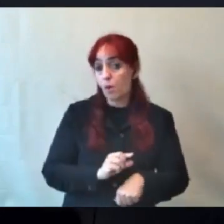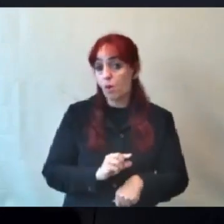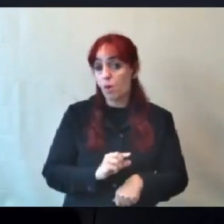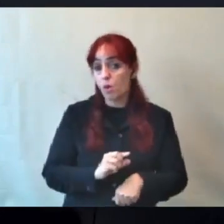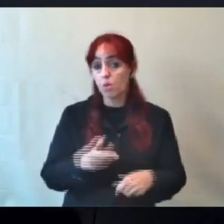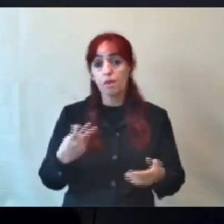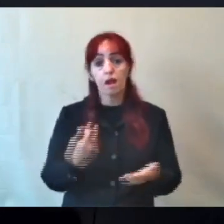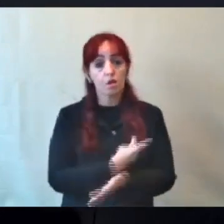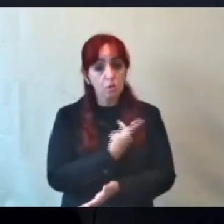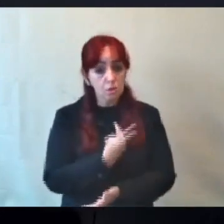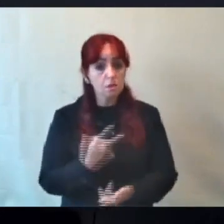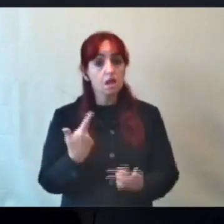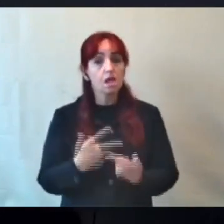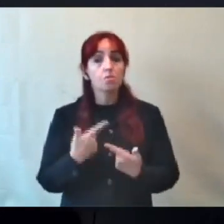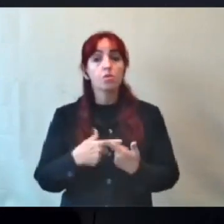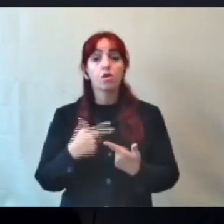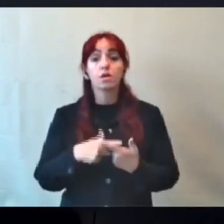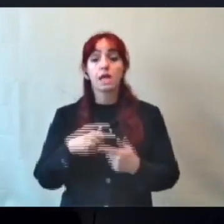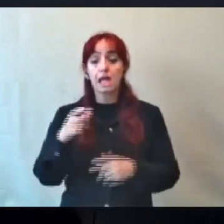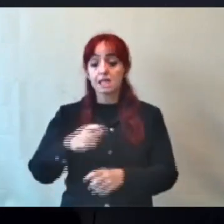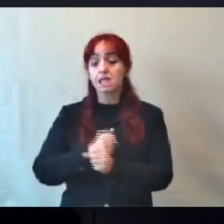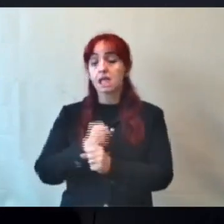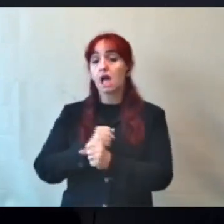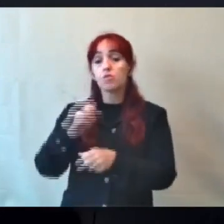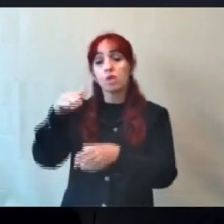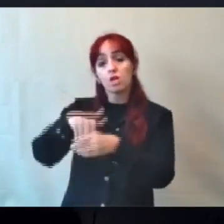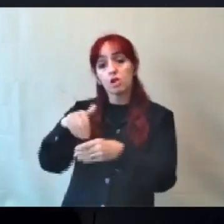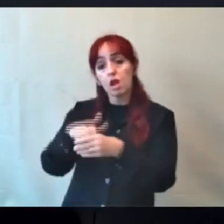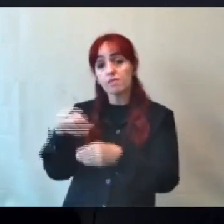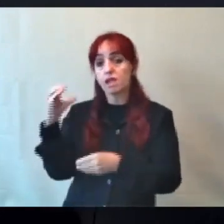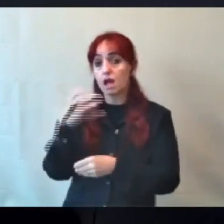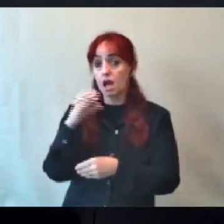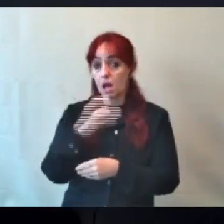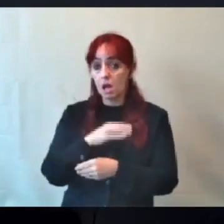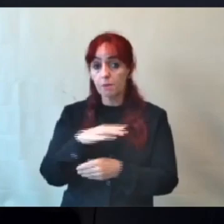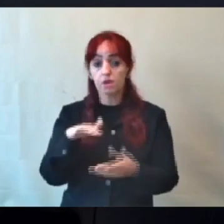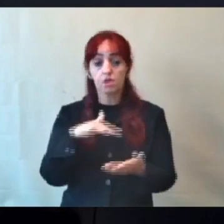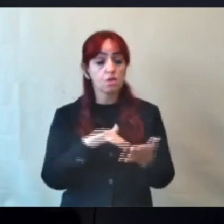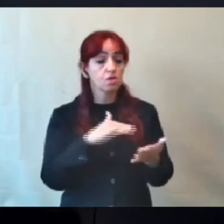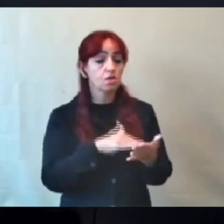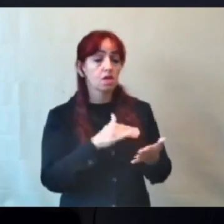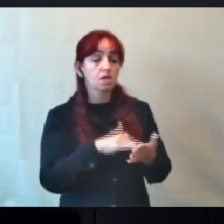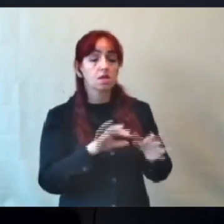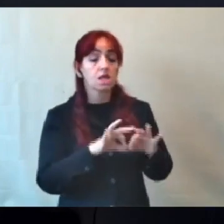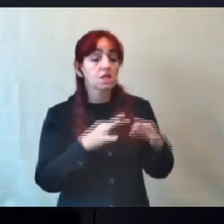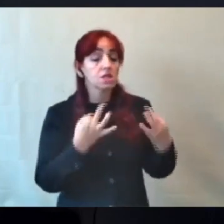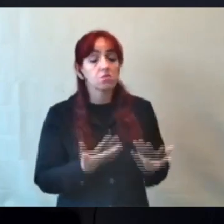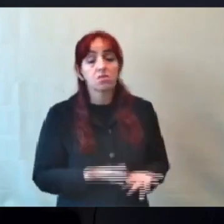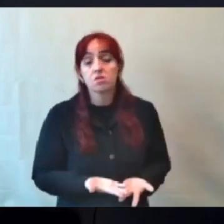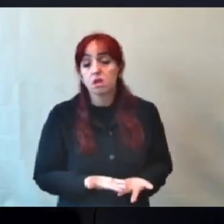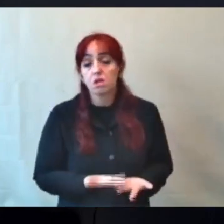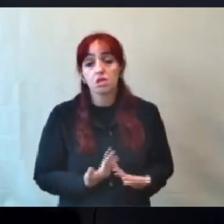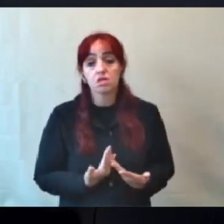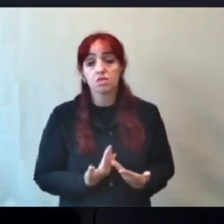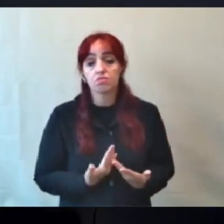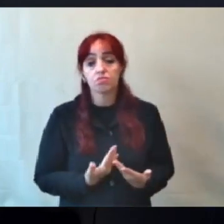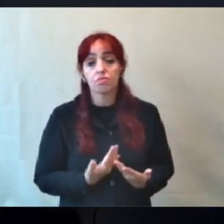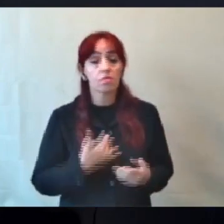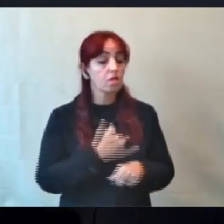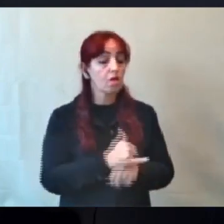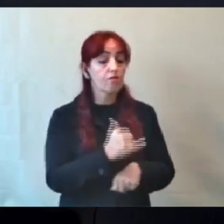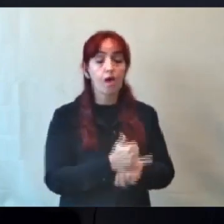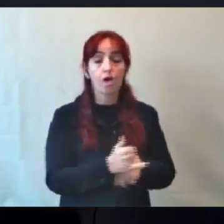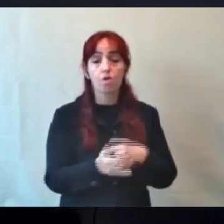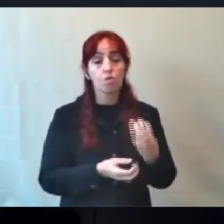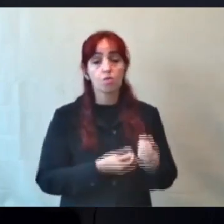da correria que vai ser o ano eleitoral para todos nós, e o secretário simplesmente lavou as mãos em função de uma comunicação aqui que não